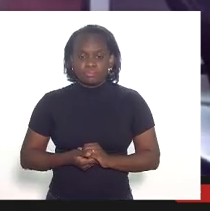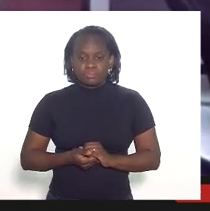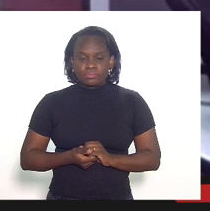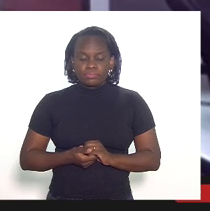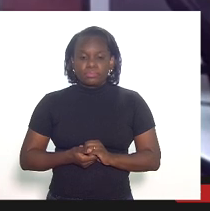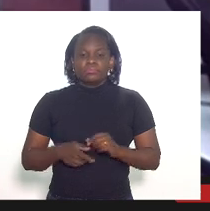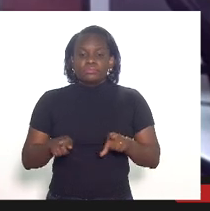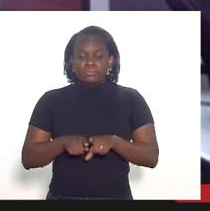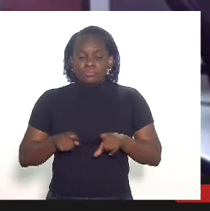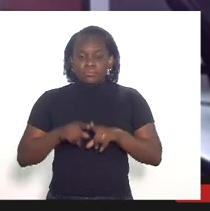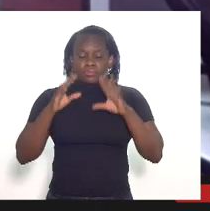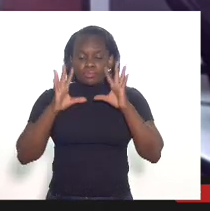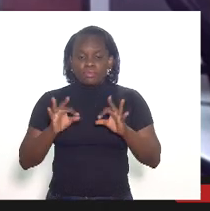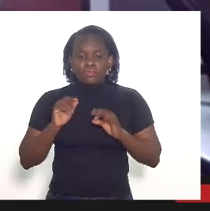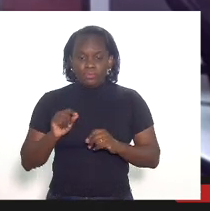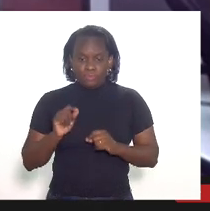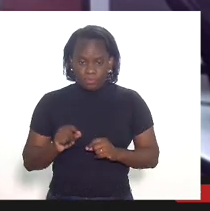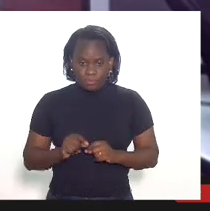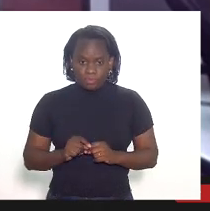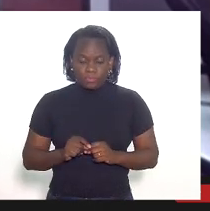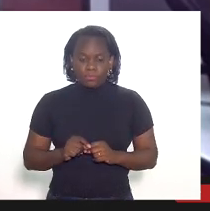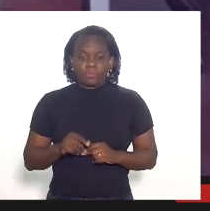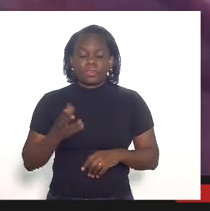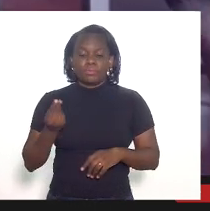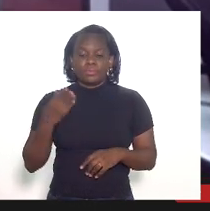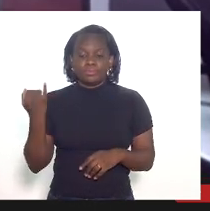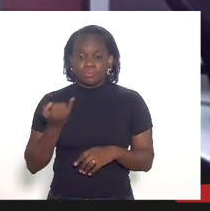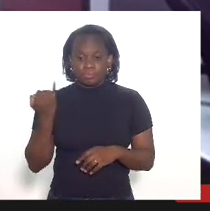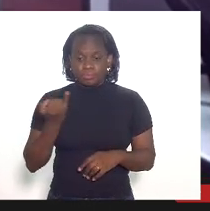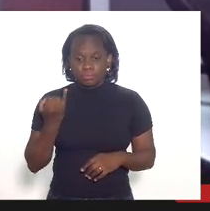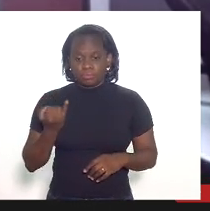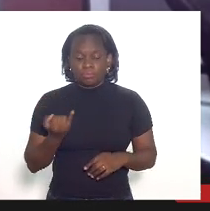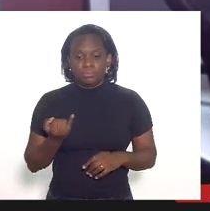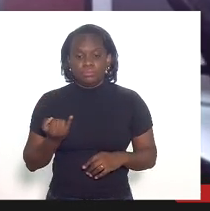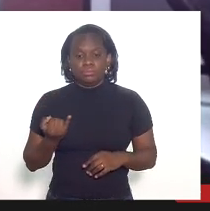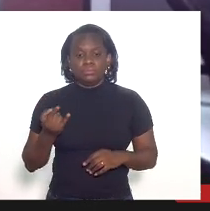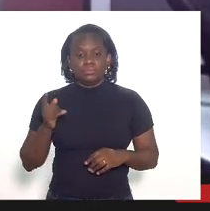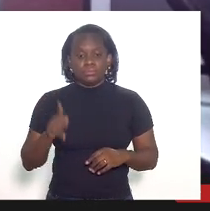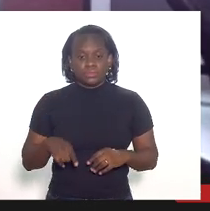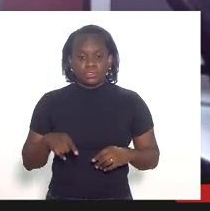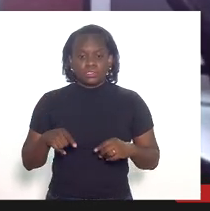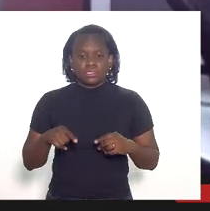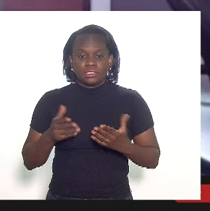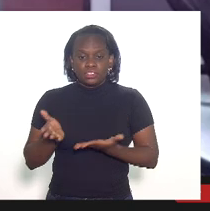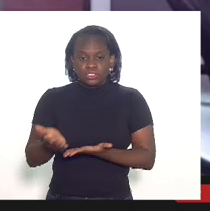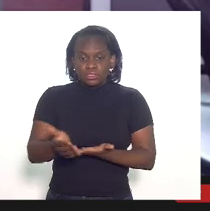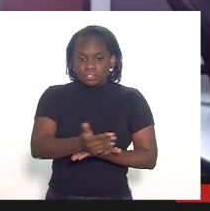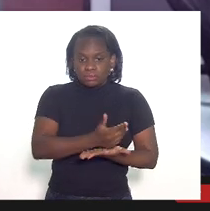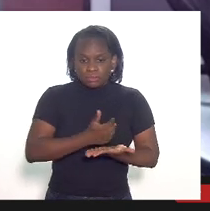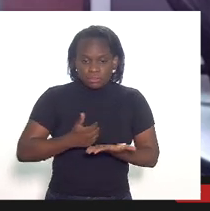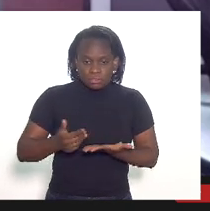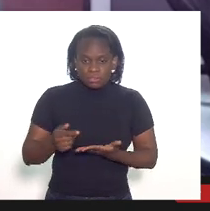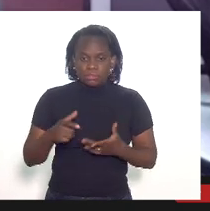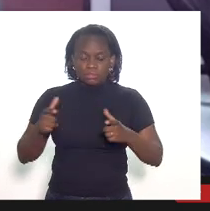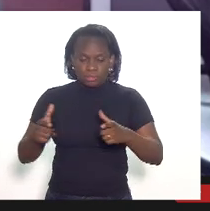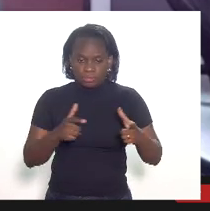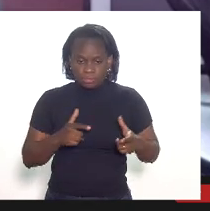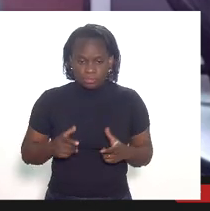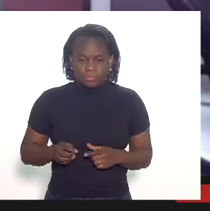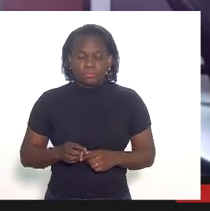chama atenção para a questão extremamente importante relacionada ao rateio entre campos